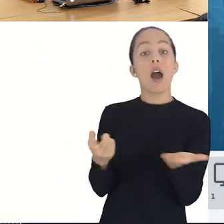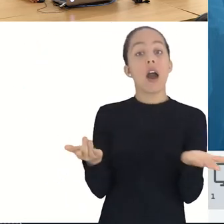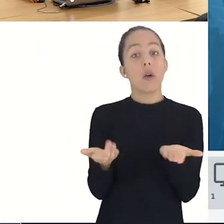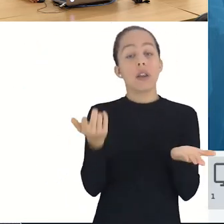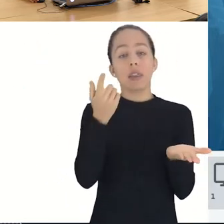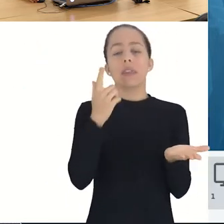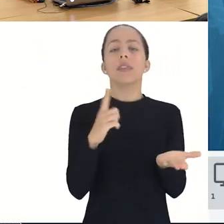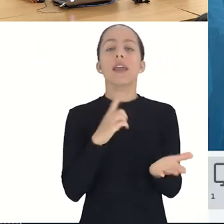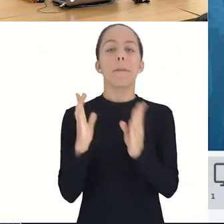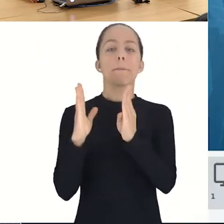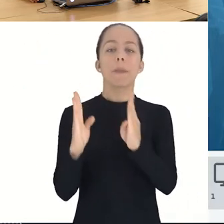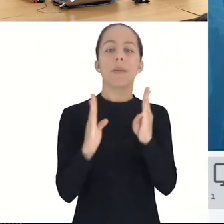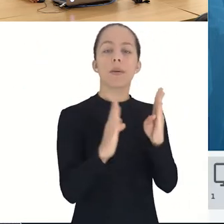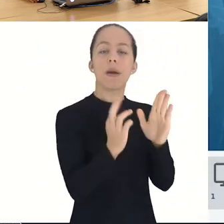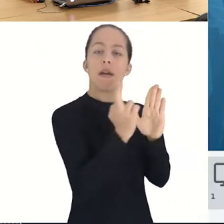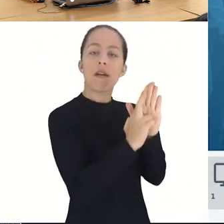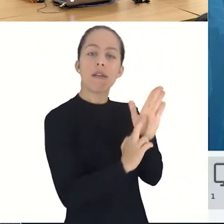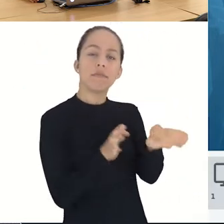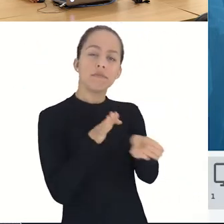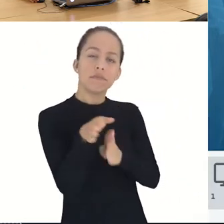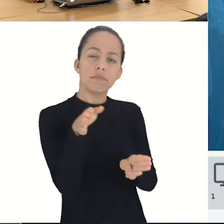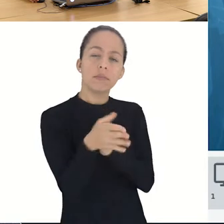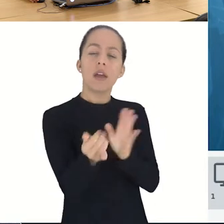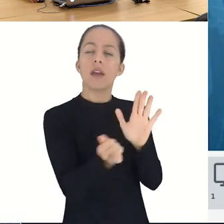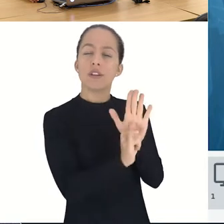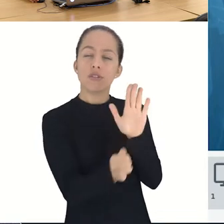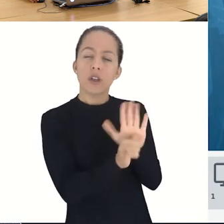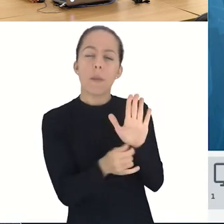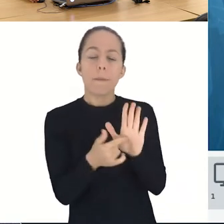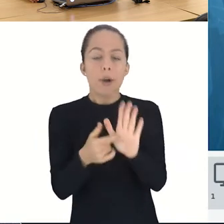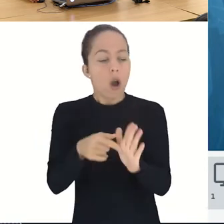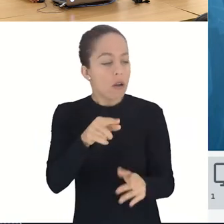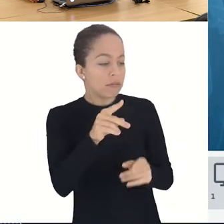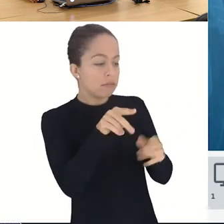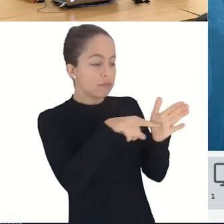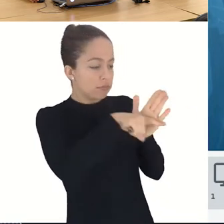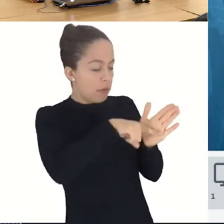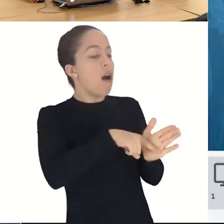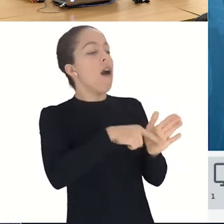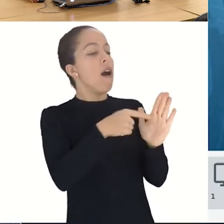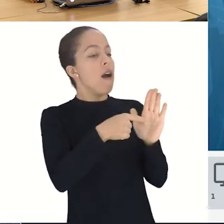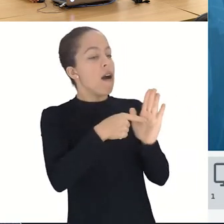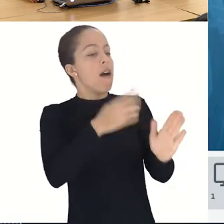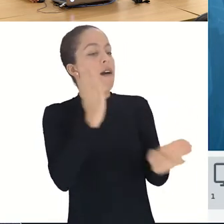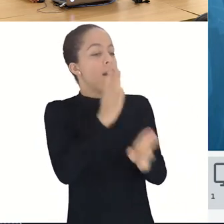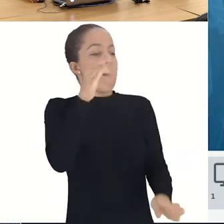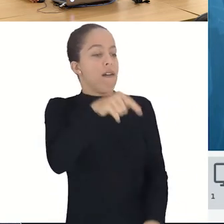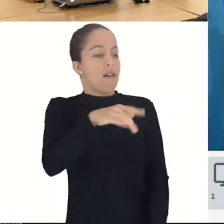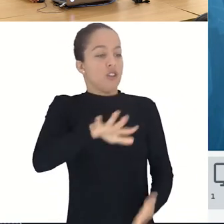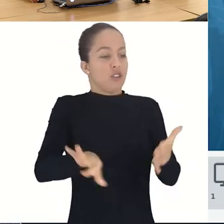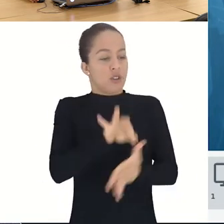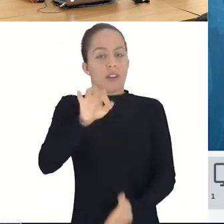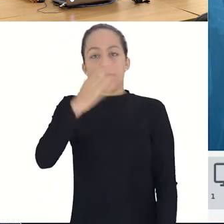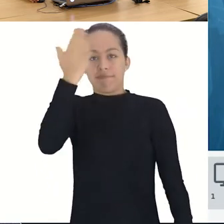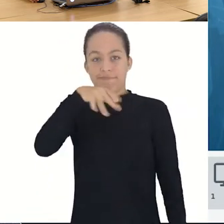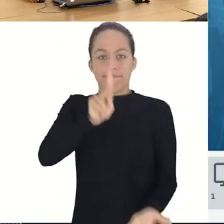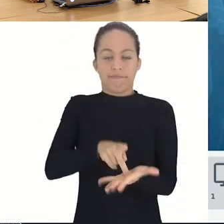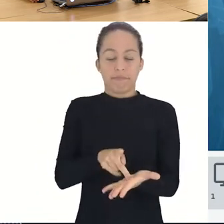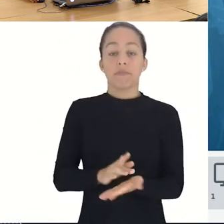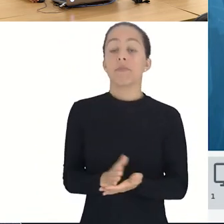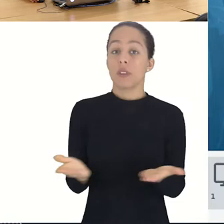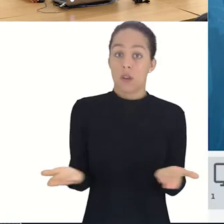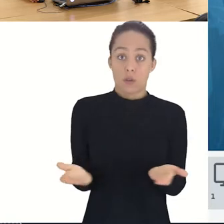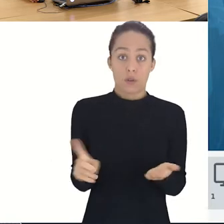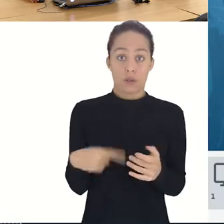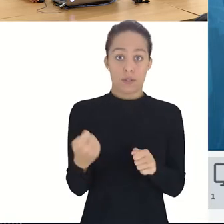descritos no edital e auditar o sorteio. Neste momento, iniciaremos o sorteio de todos os candidatos com